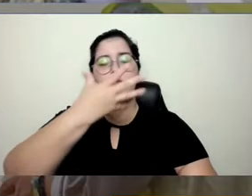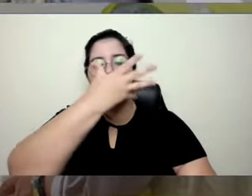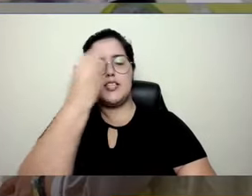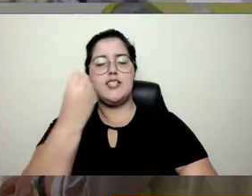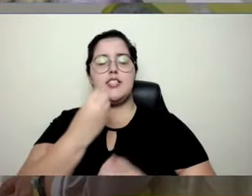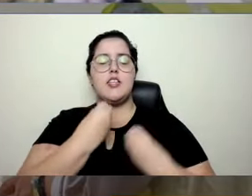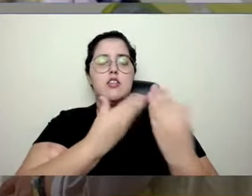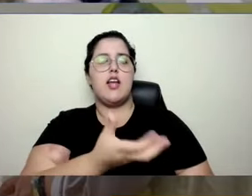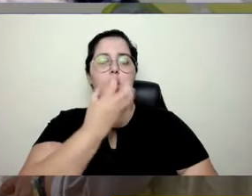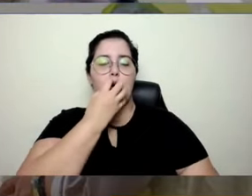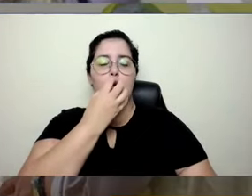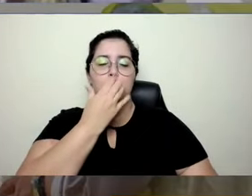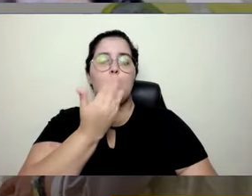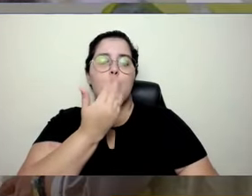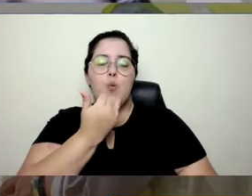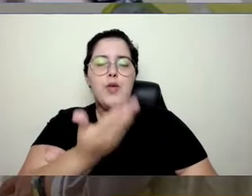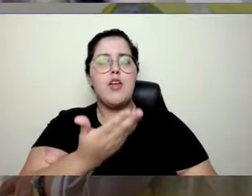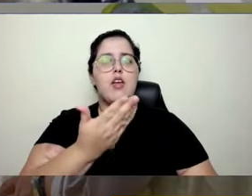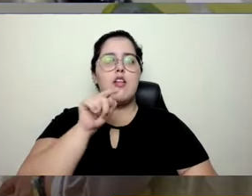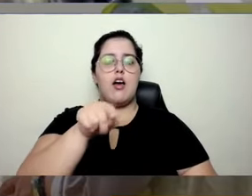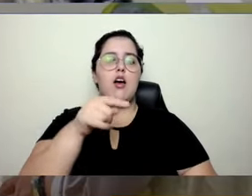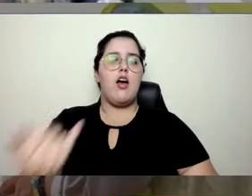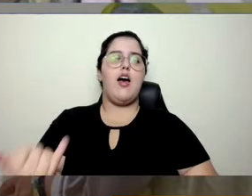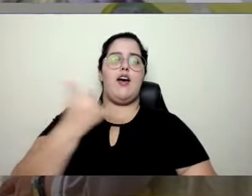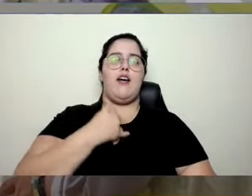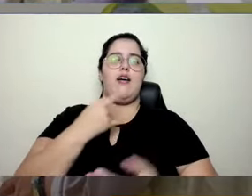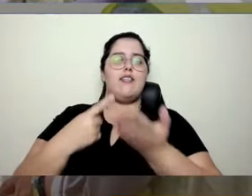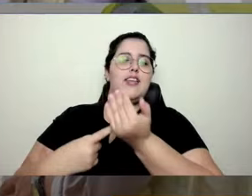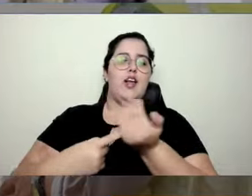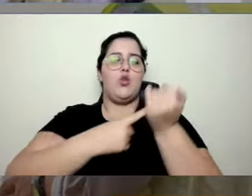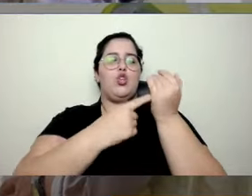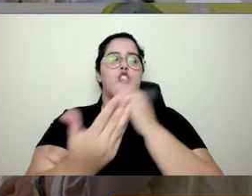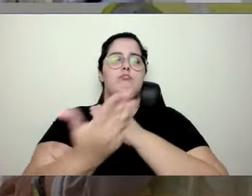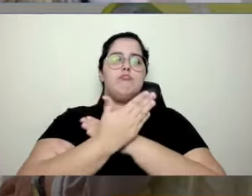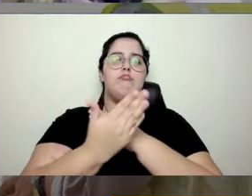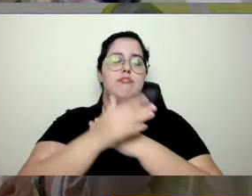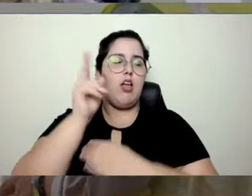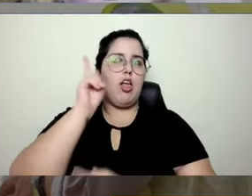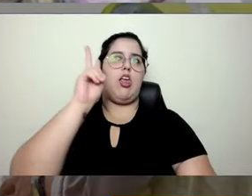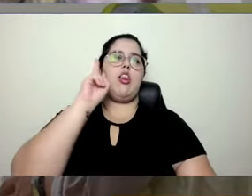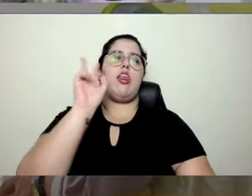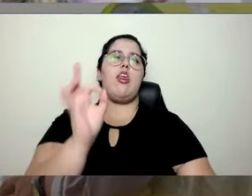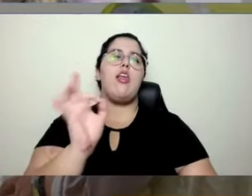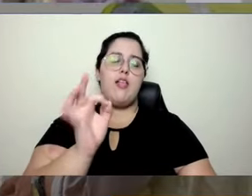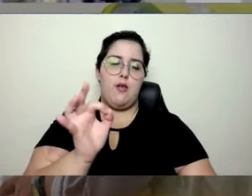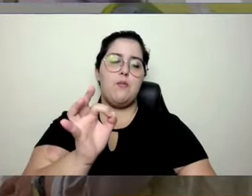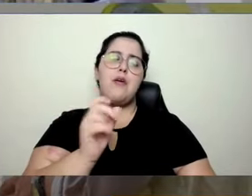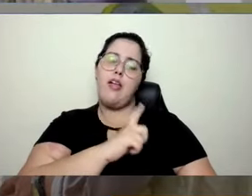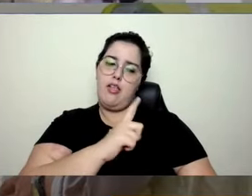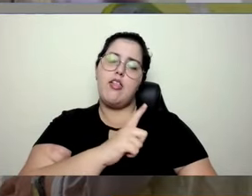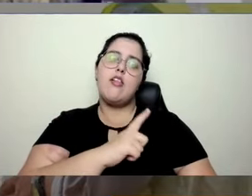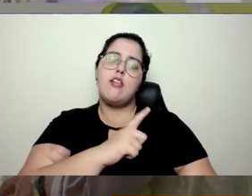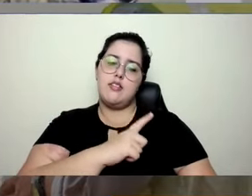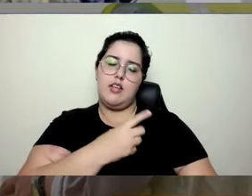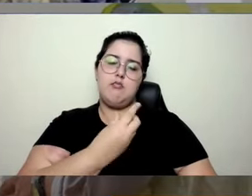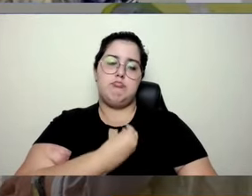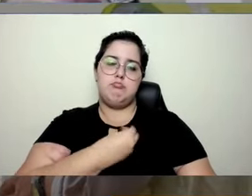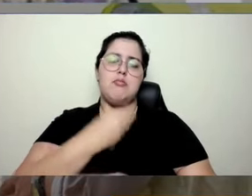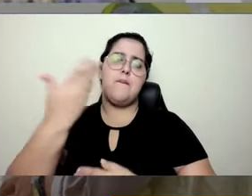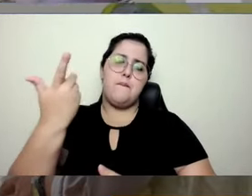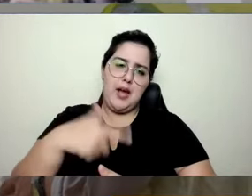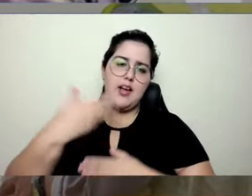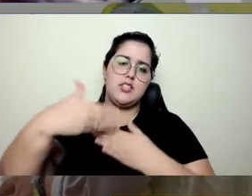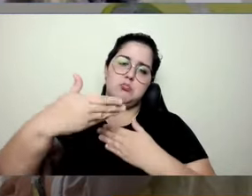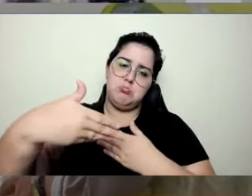esses lembretes, essas customizações, elas vão ficar cada vez mais presentes e cada vez